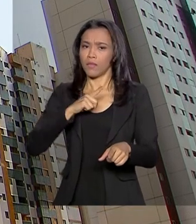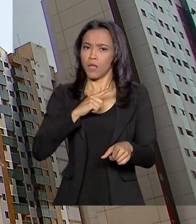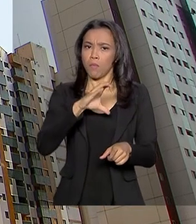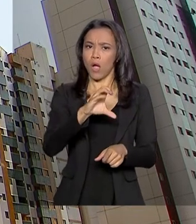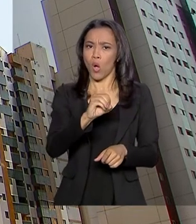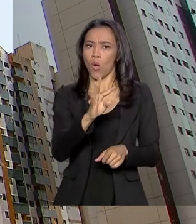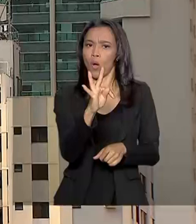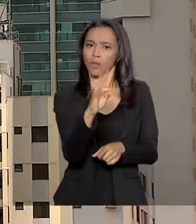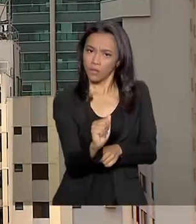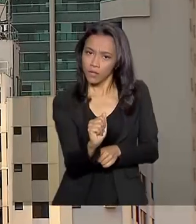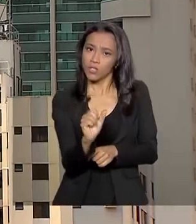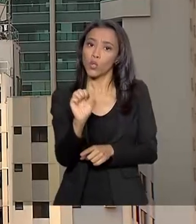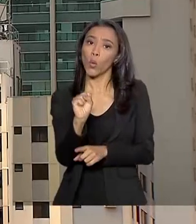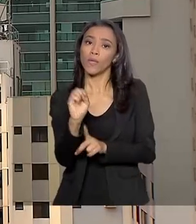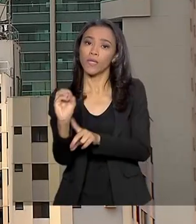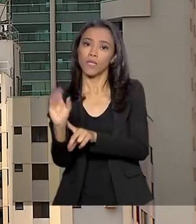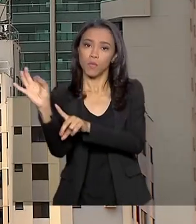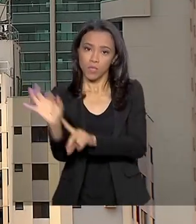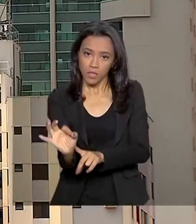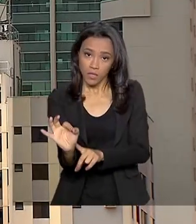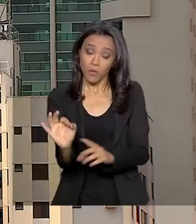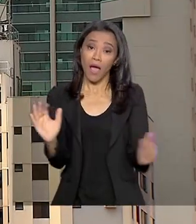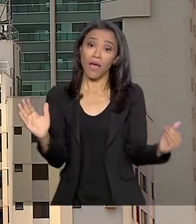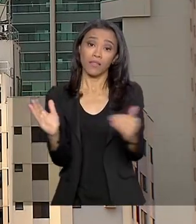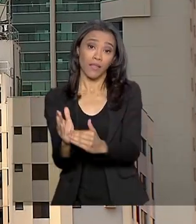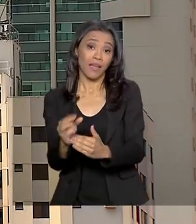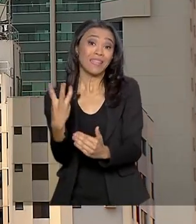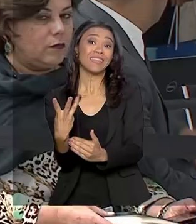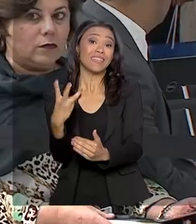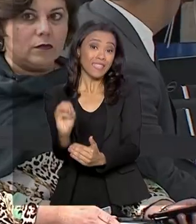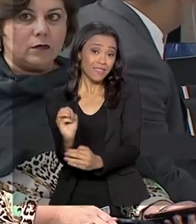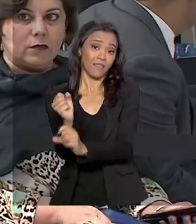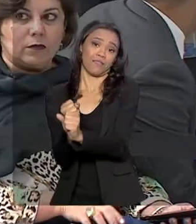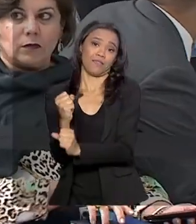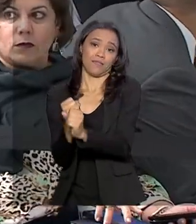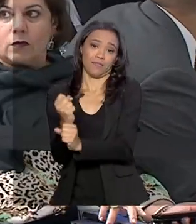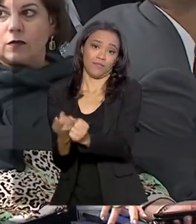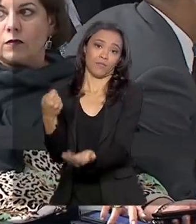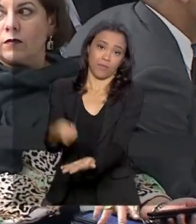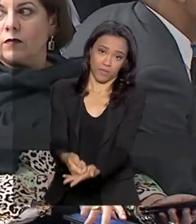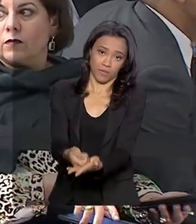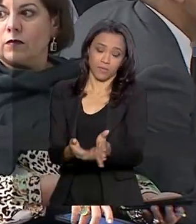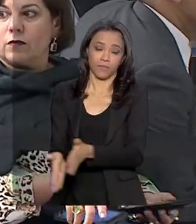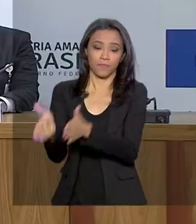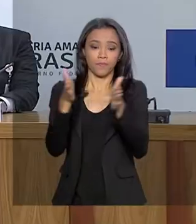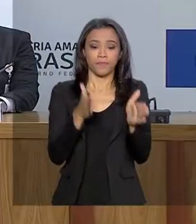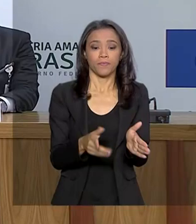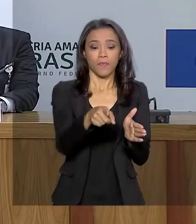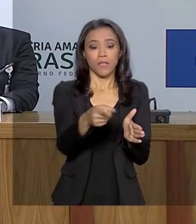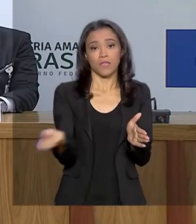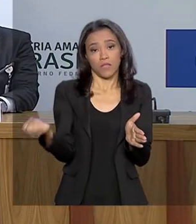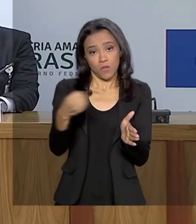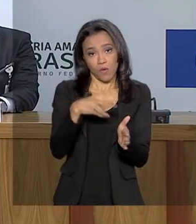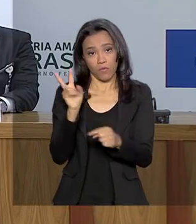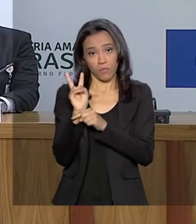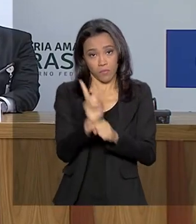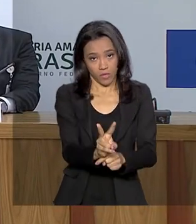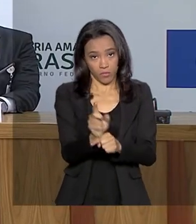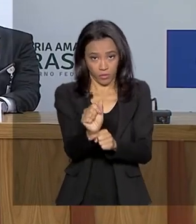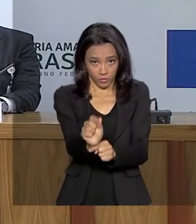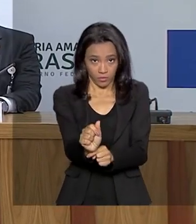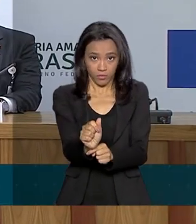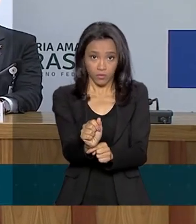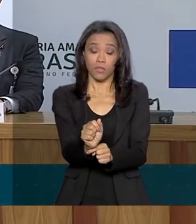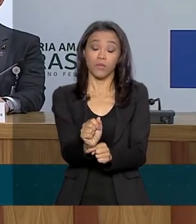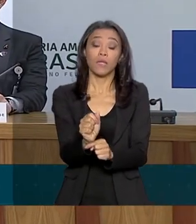% de financiamento e prazo máximo de 30 anos. Essa nova linha de crédito, ela permite uma